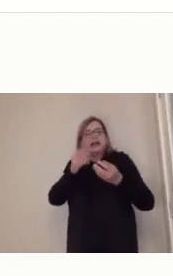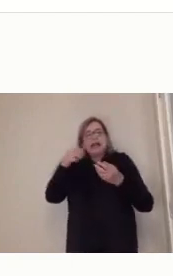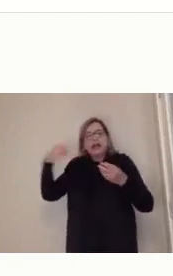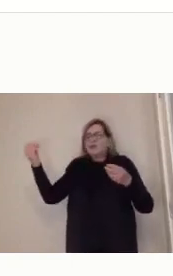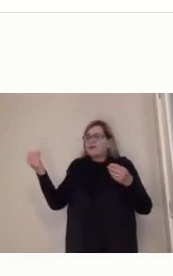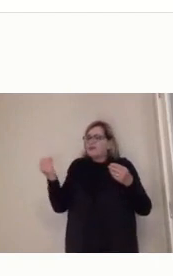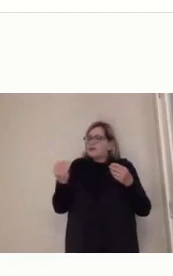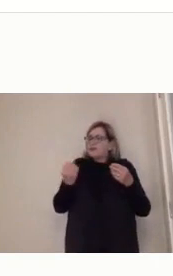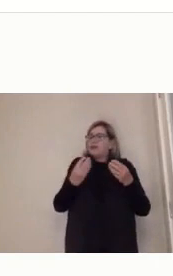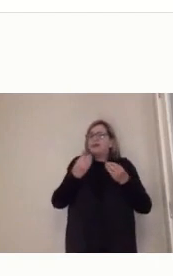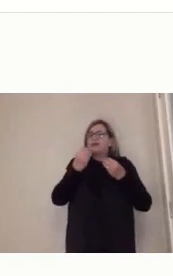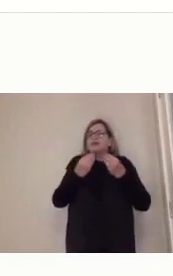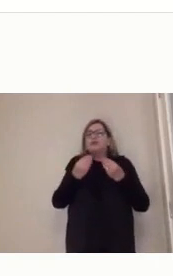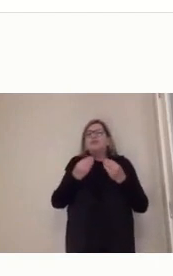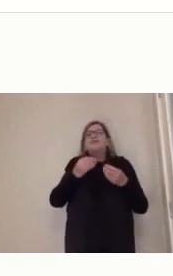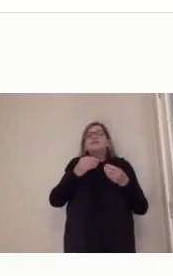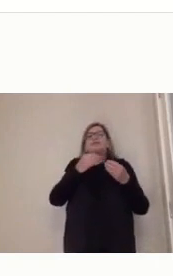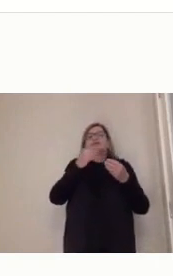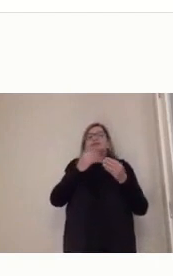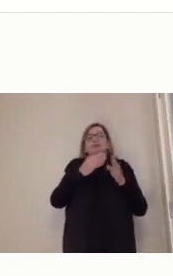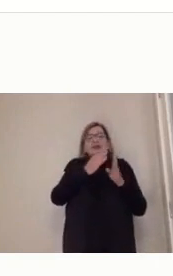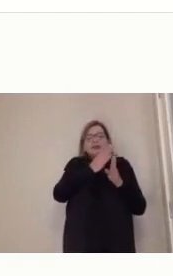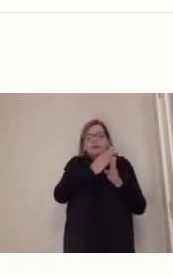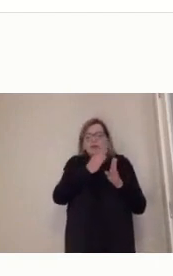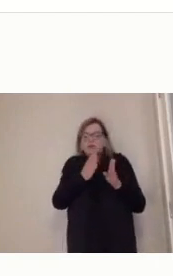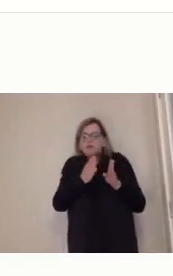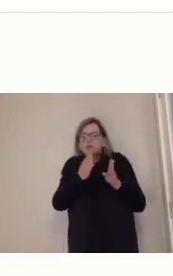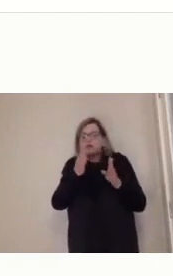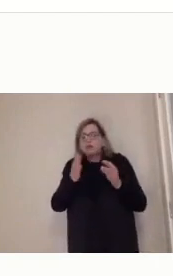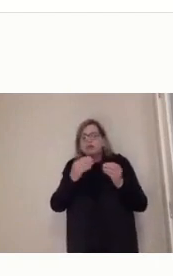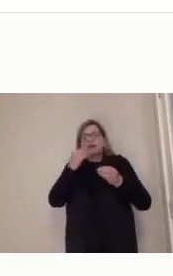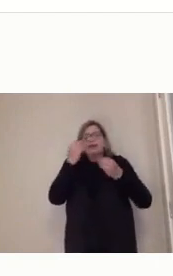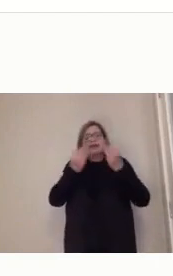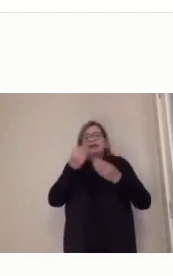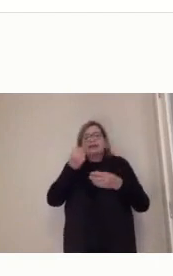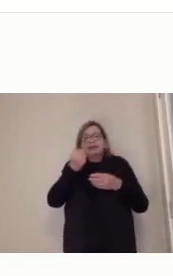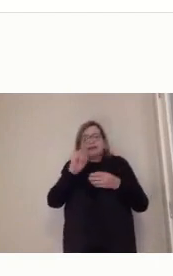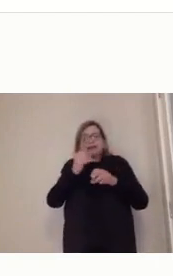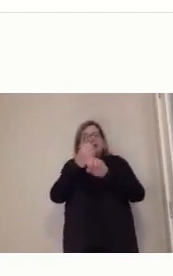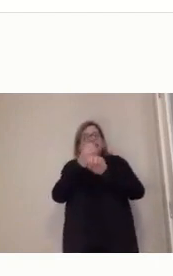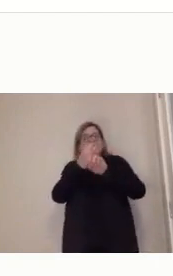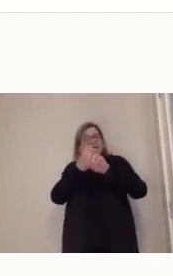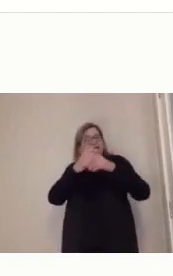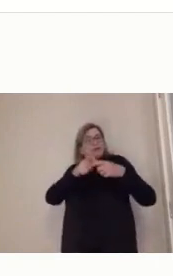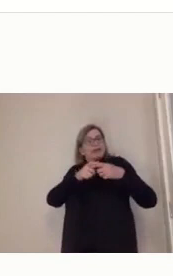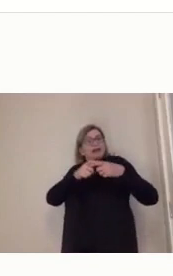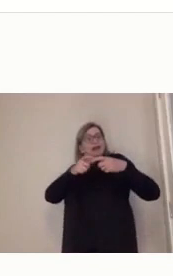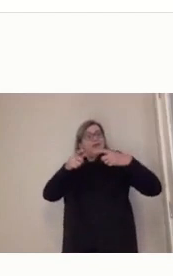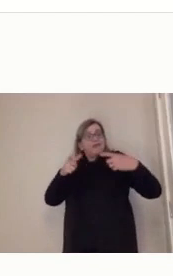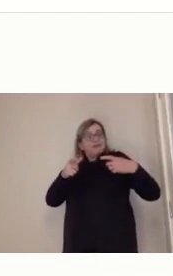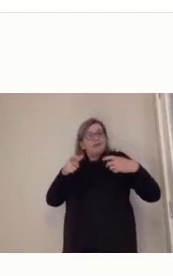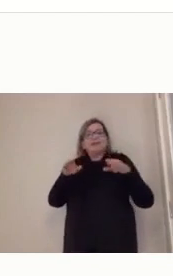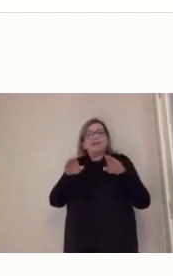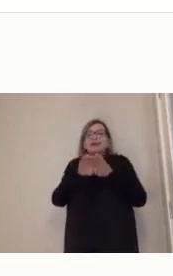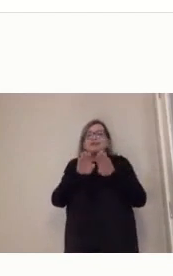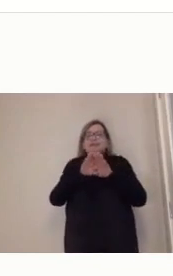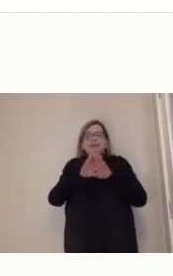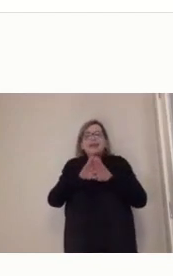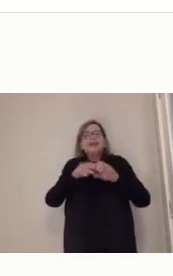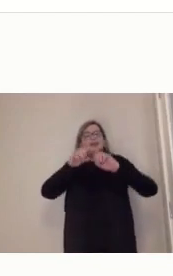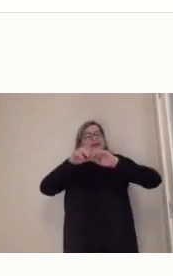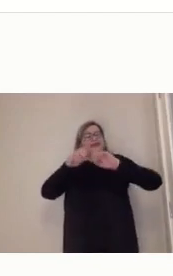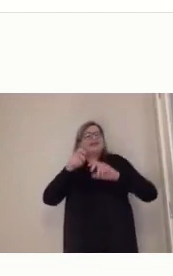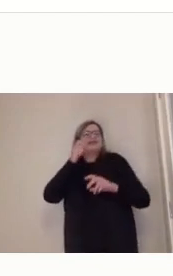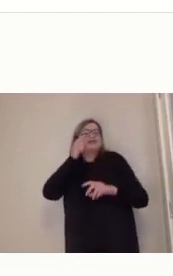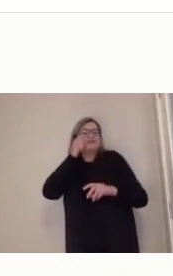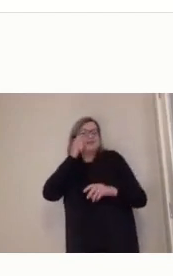se fortalece também o ensino presencial, porque o ensino presencial precisa das tecnologias de informação e comunicação, ele precisa dessas tecnologias